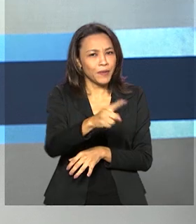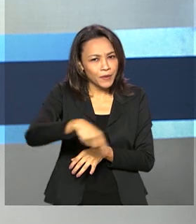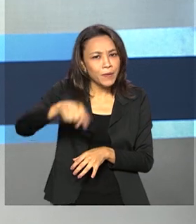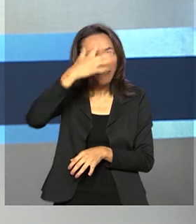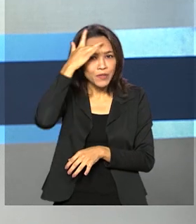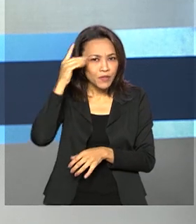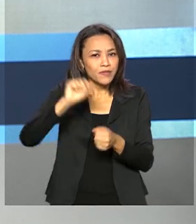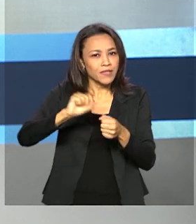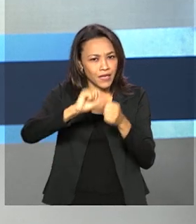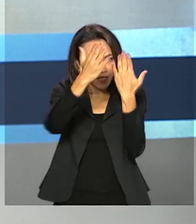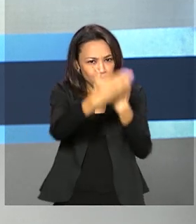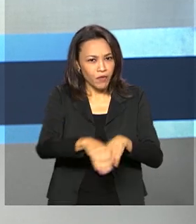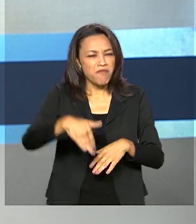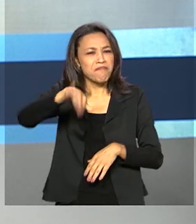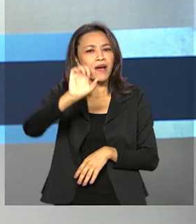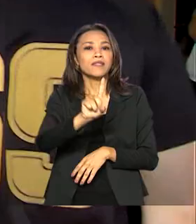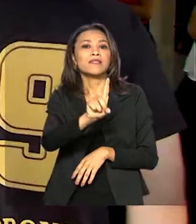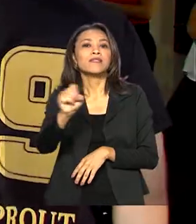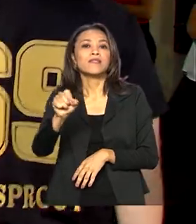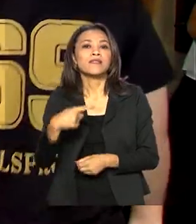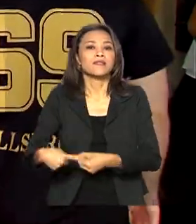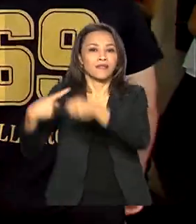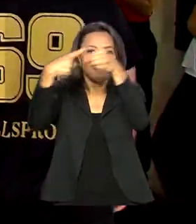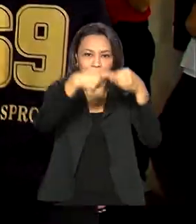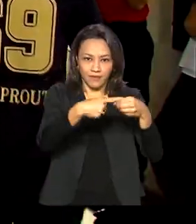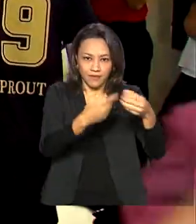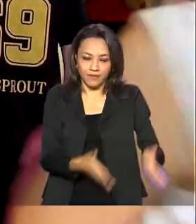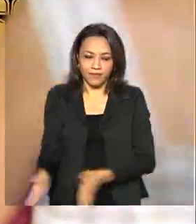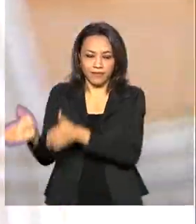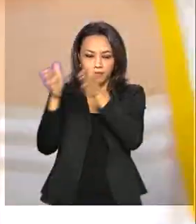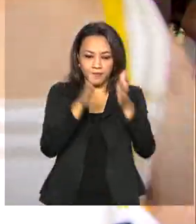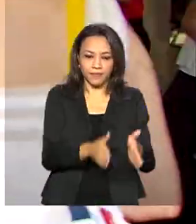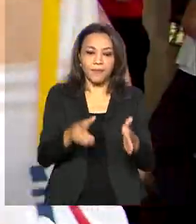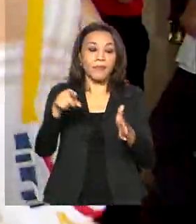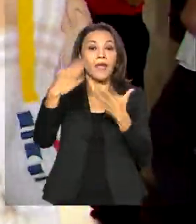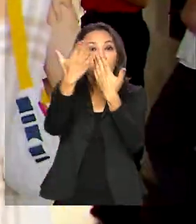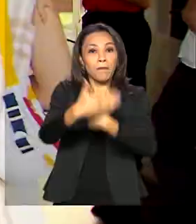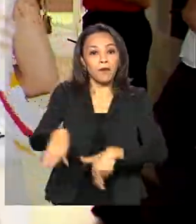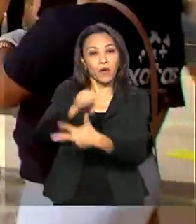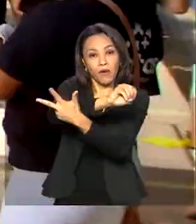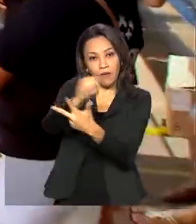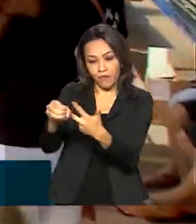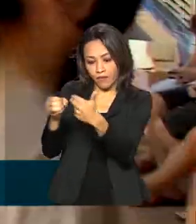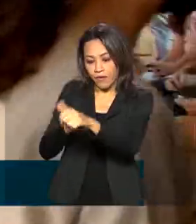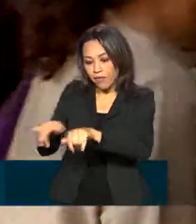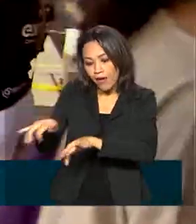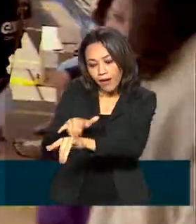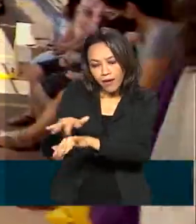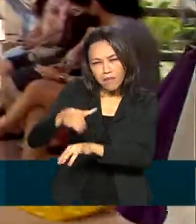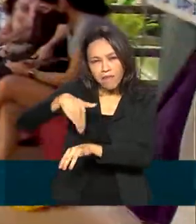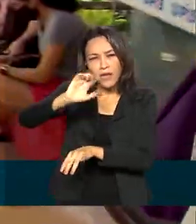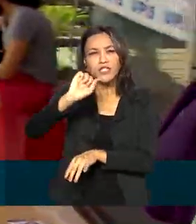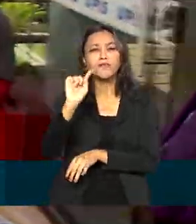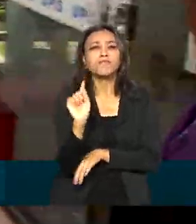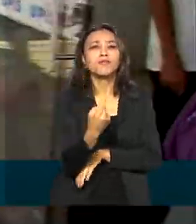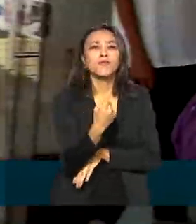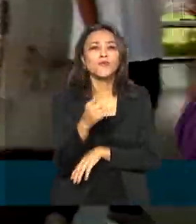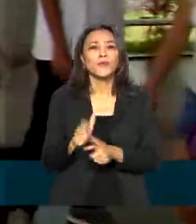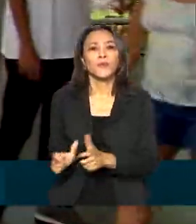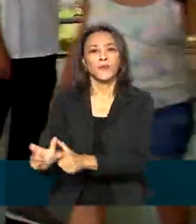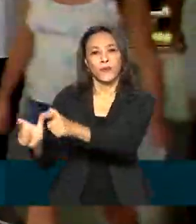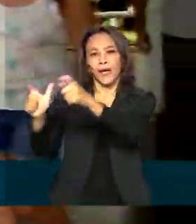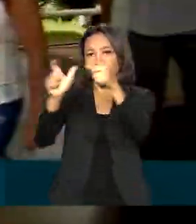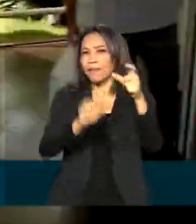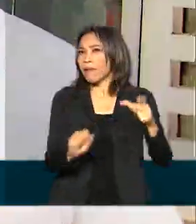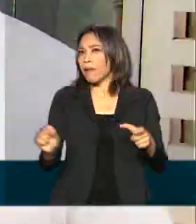prova em mais de 100 cidades. O Enem digital foi aplicado em mais de mil locais de prova espalhados